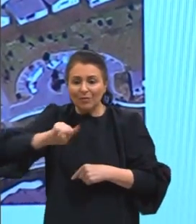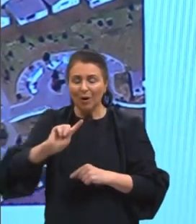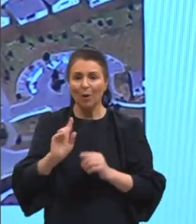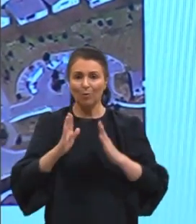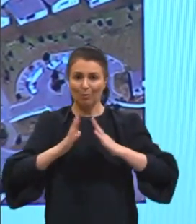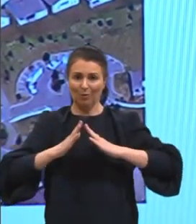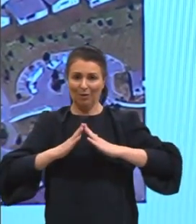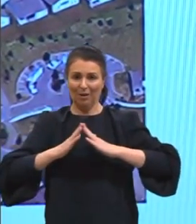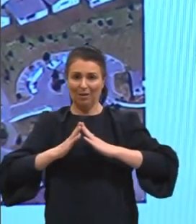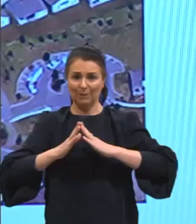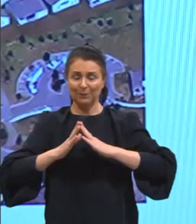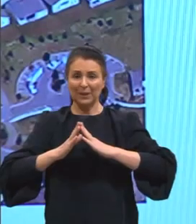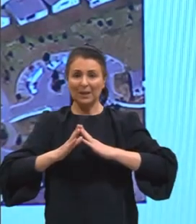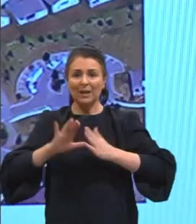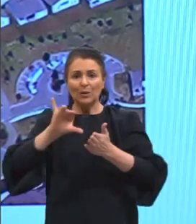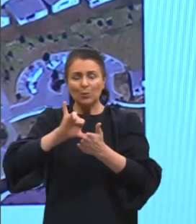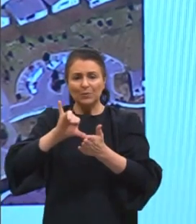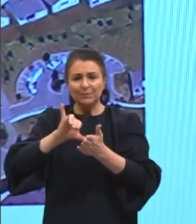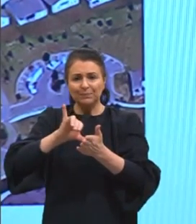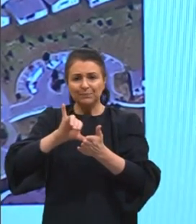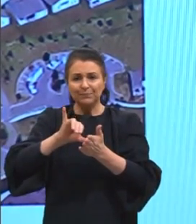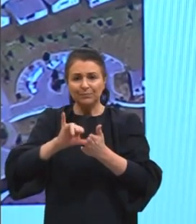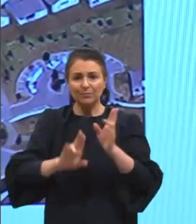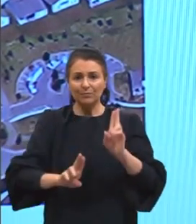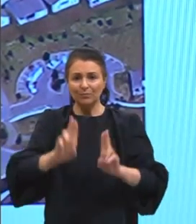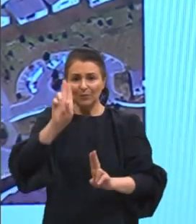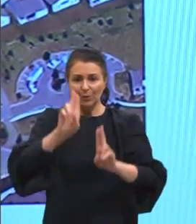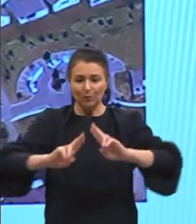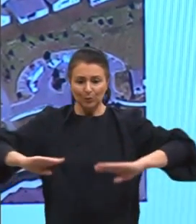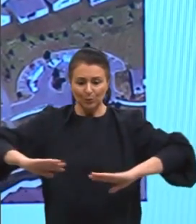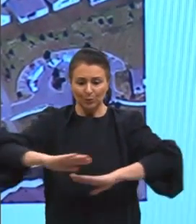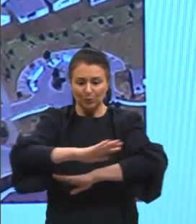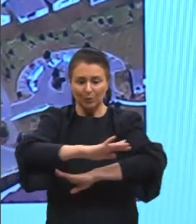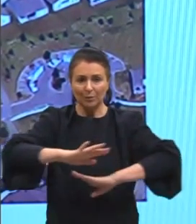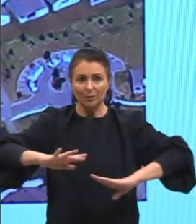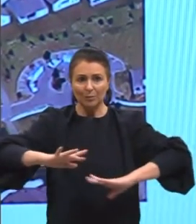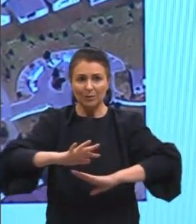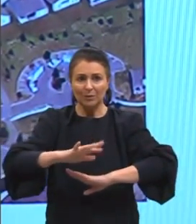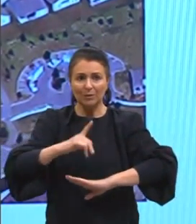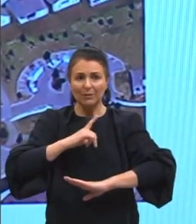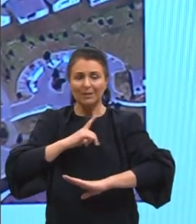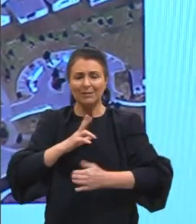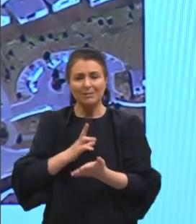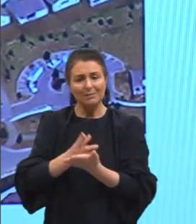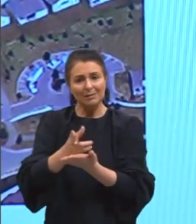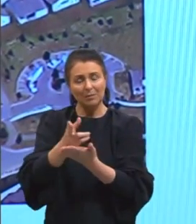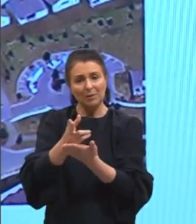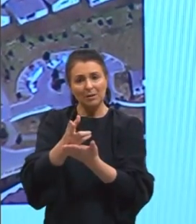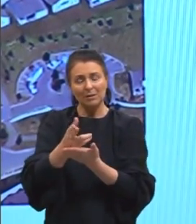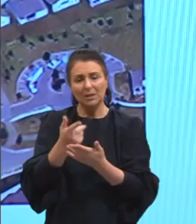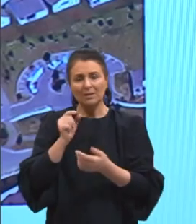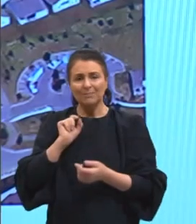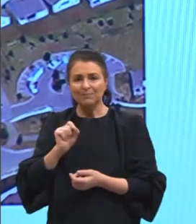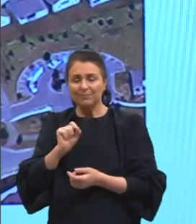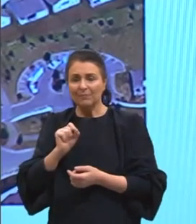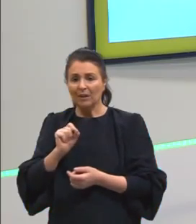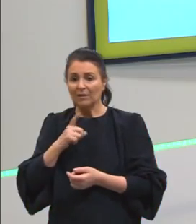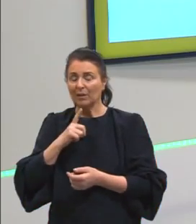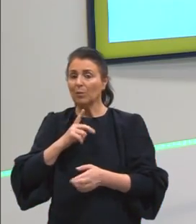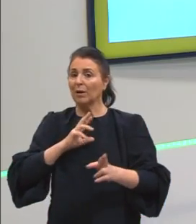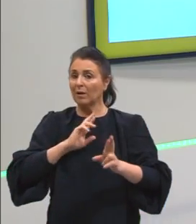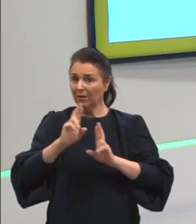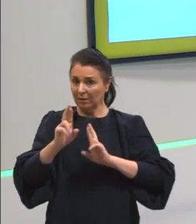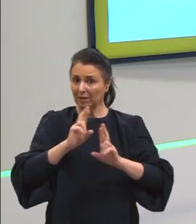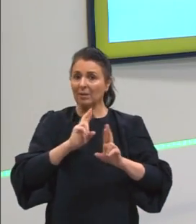basicamente quase dentro do centro, né, então, tu vai ter sempre essa, essa, essa questão relacionada a isso,